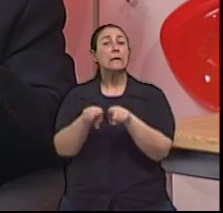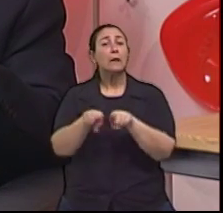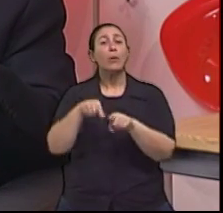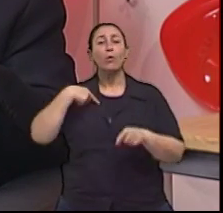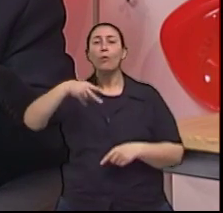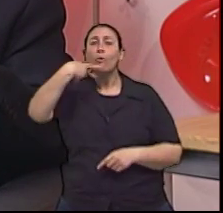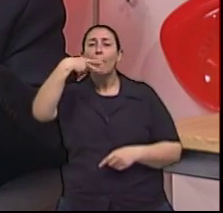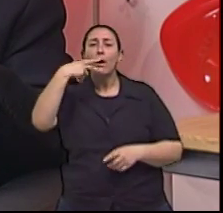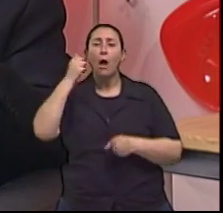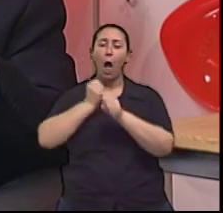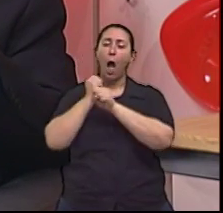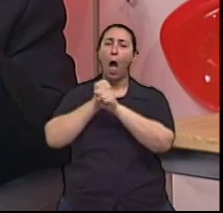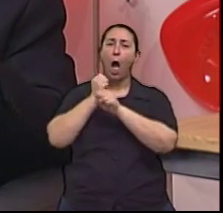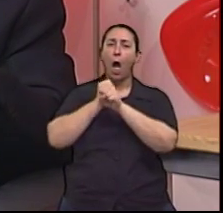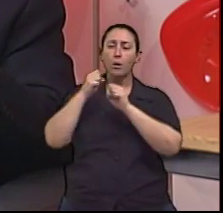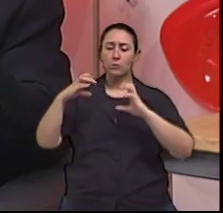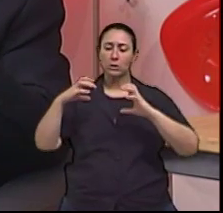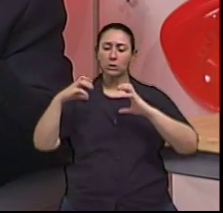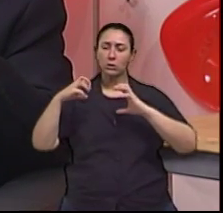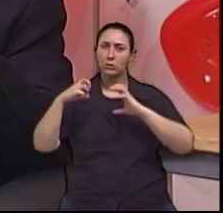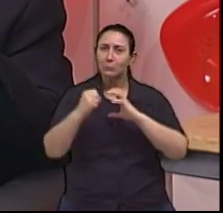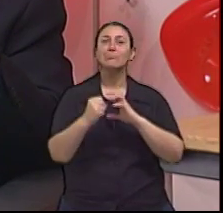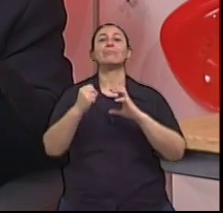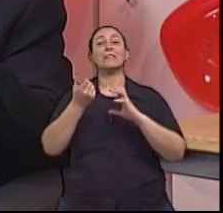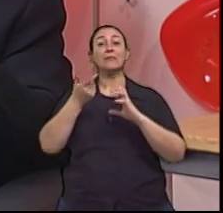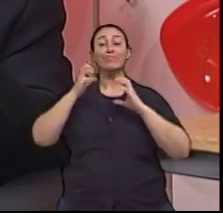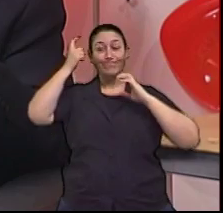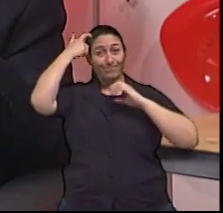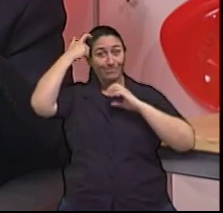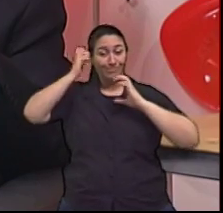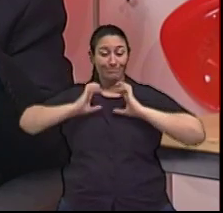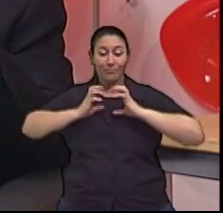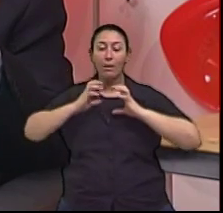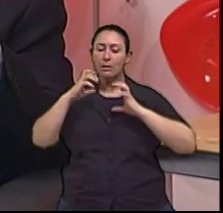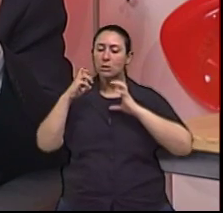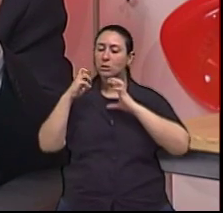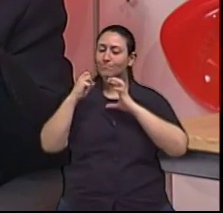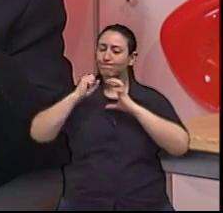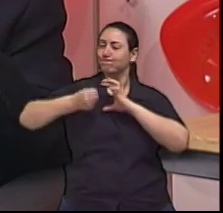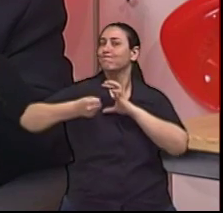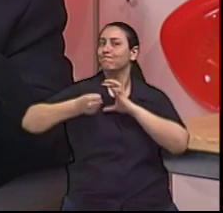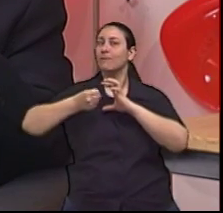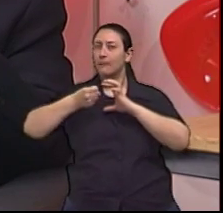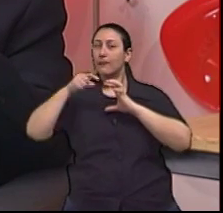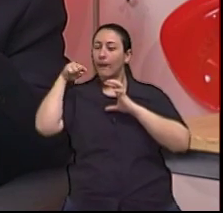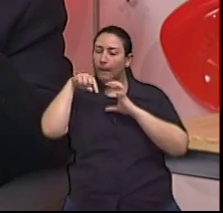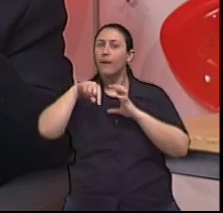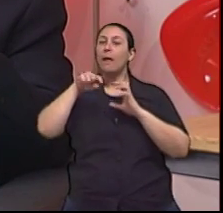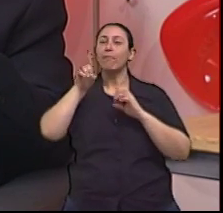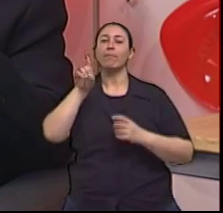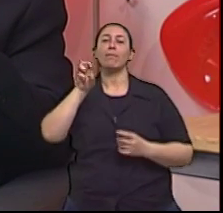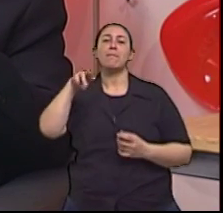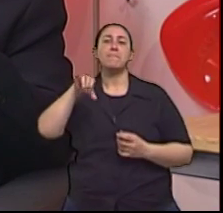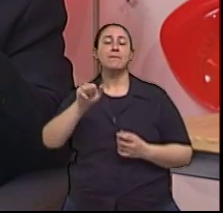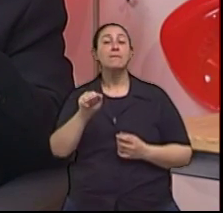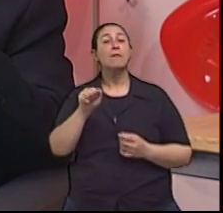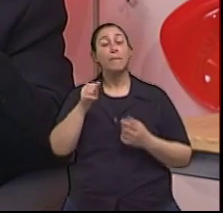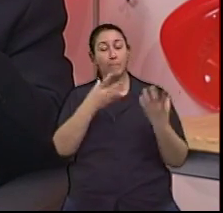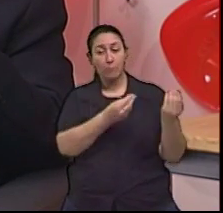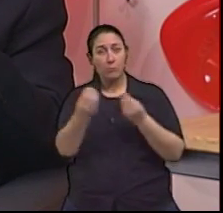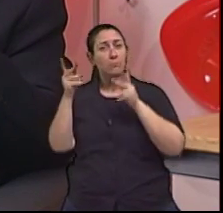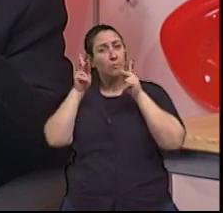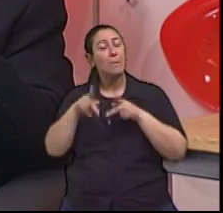é uma coisa muito importante que os telespectadores tenham em mente. Então, o profissional tem que